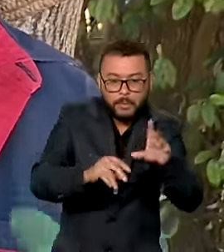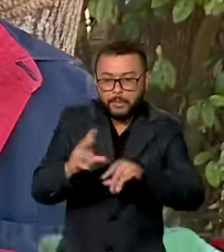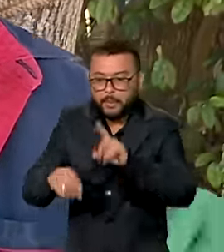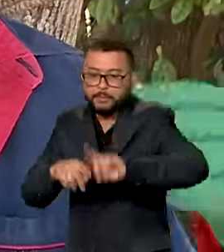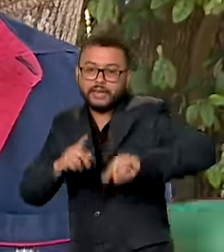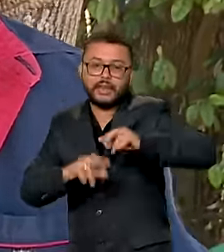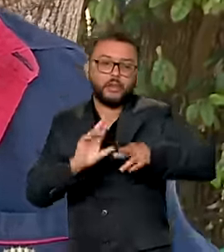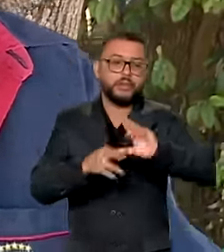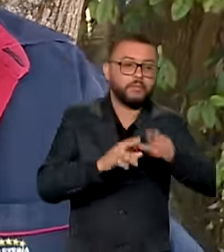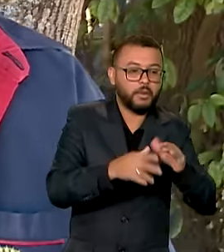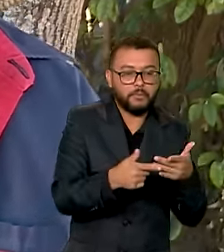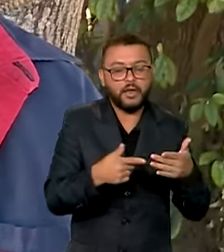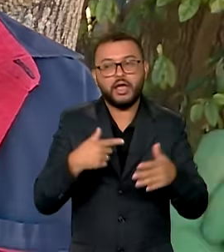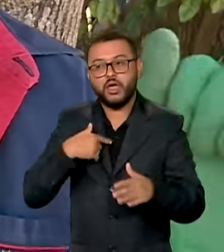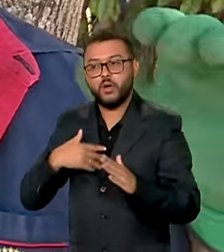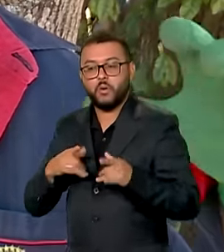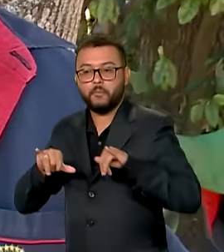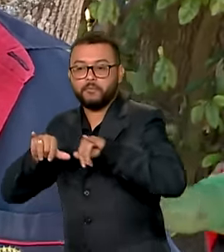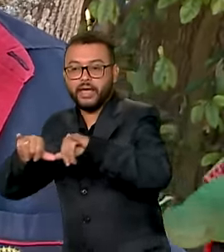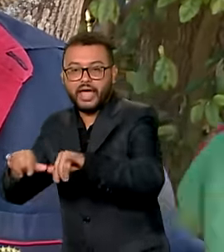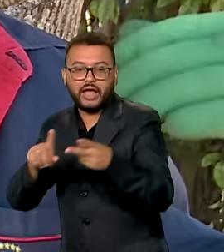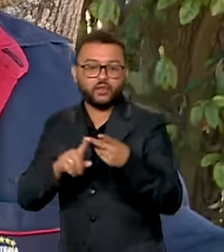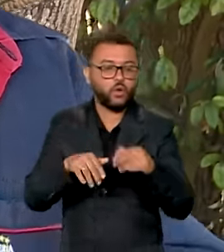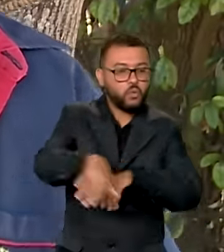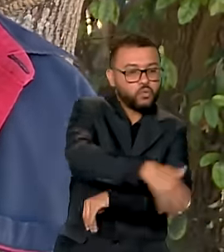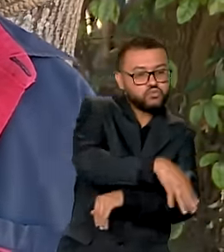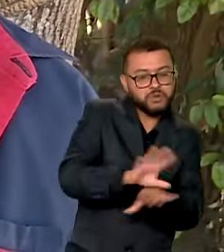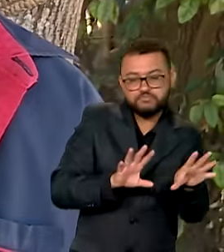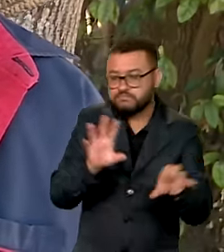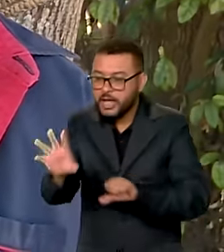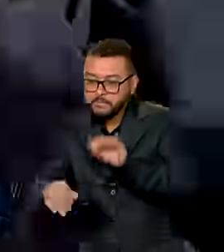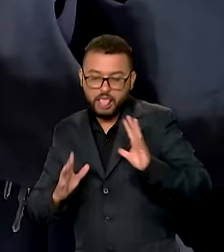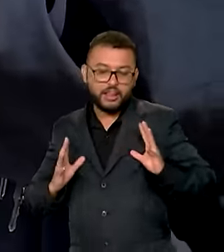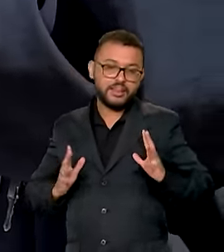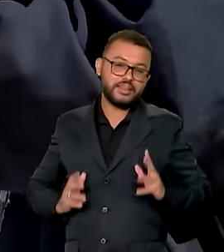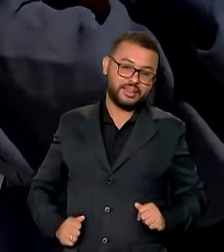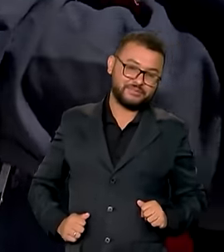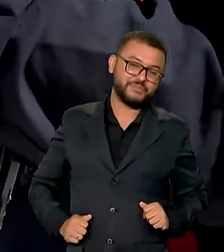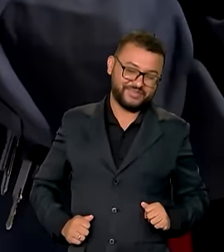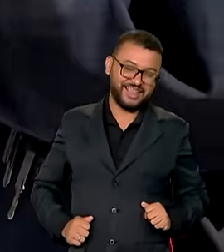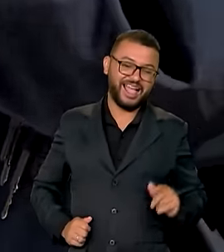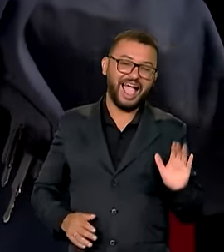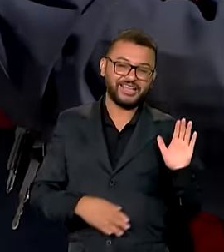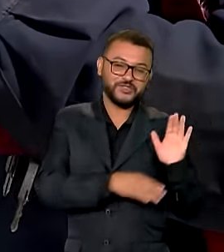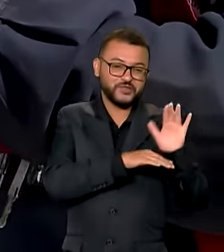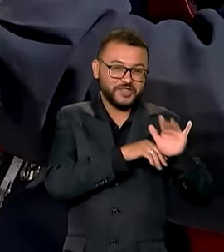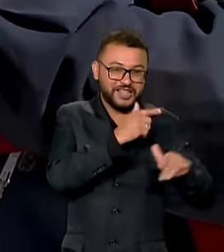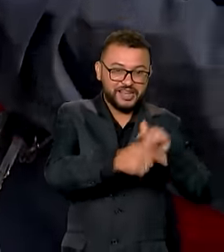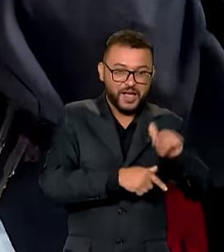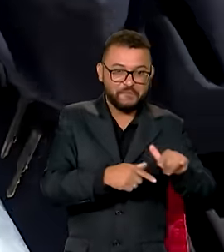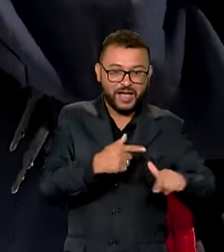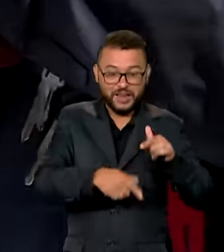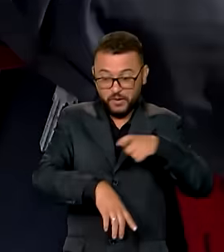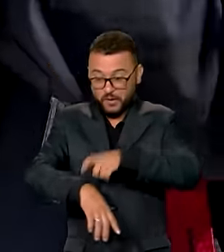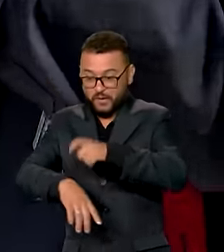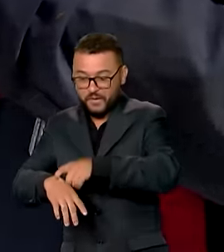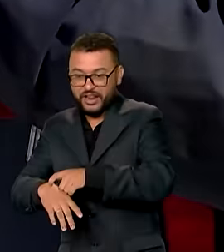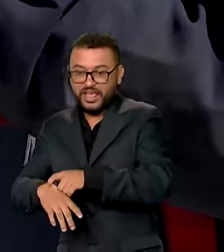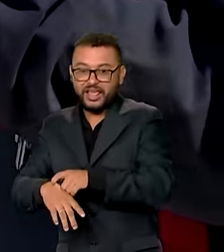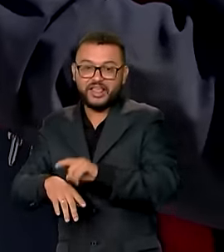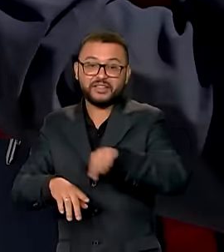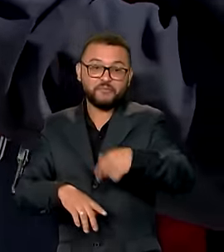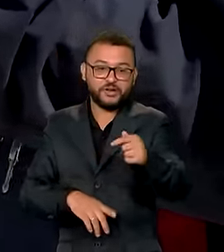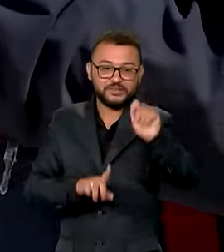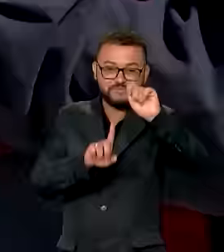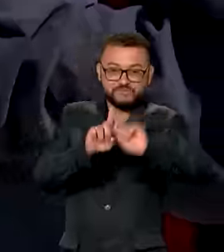catando a reciclagem, pego no mercado, pego na rua, pego em todo canto, faço a limpeza. Aí eu faço trabalho durante essa hora, o correio do